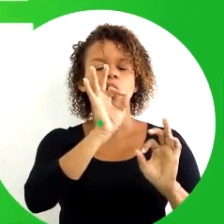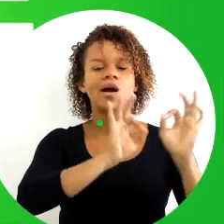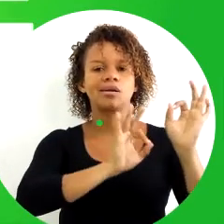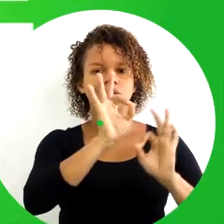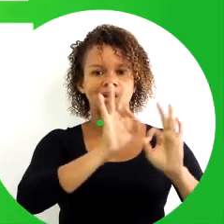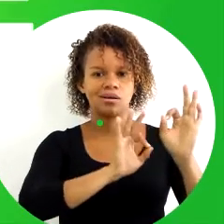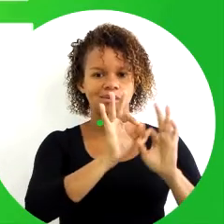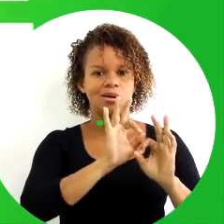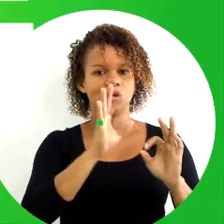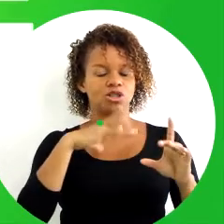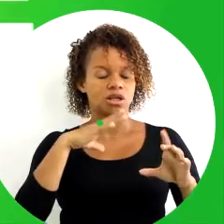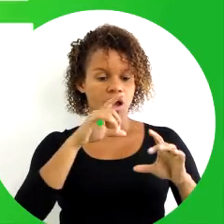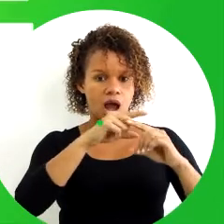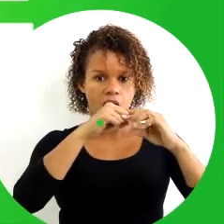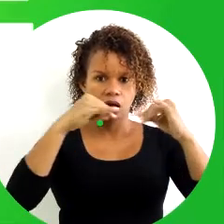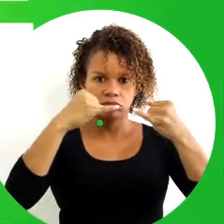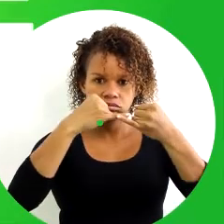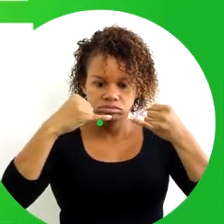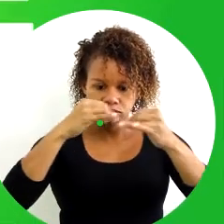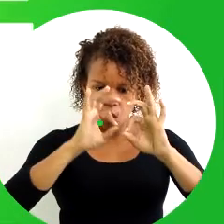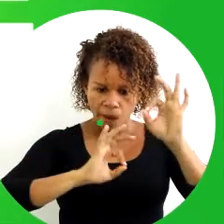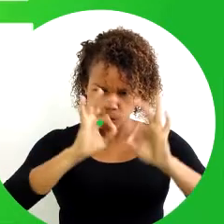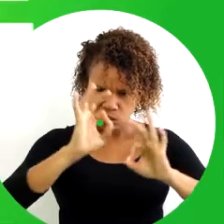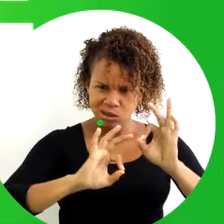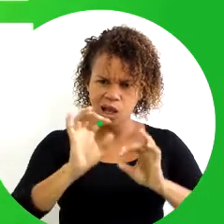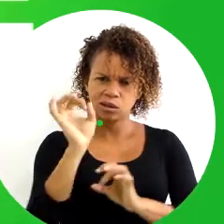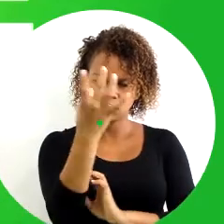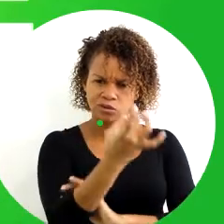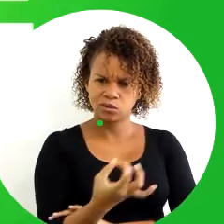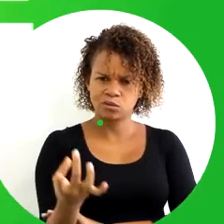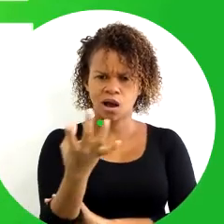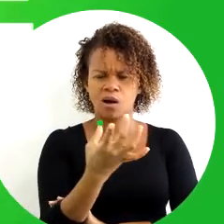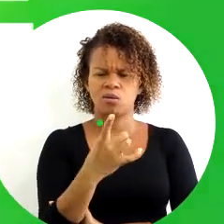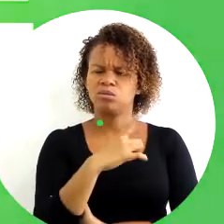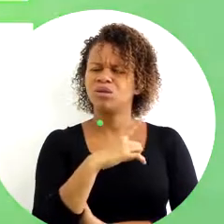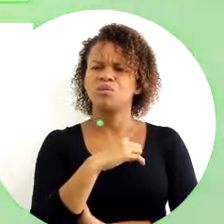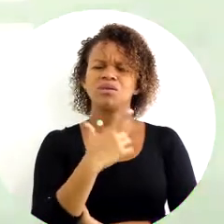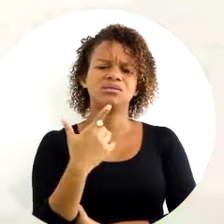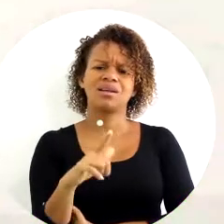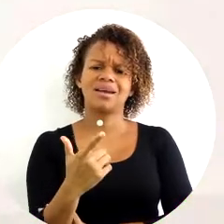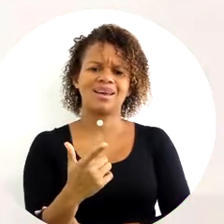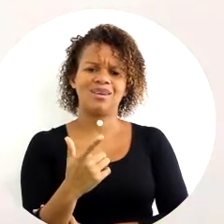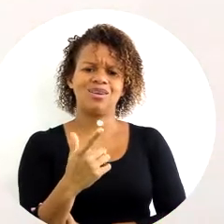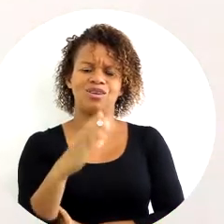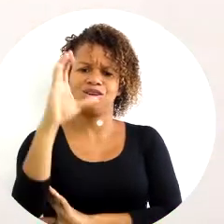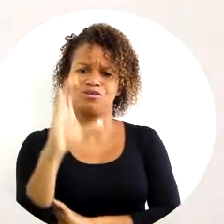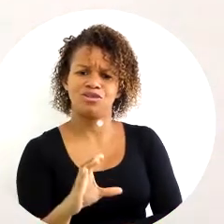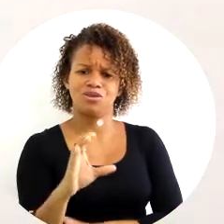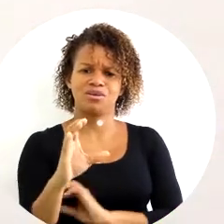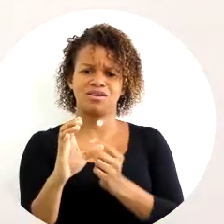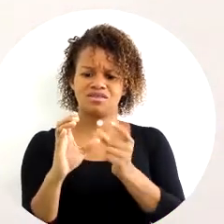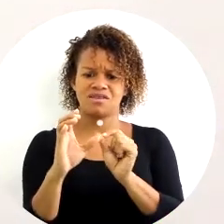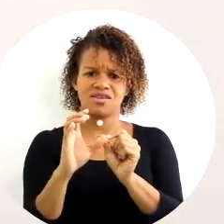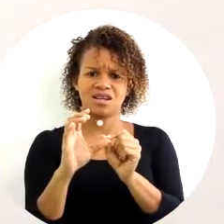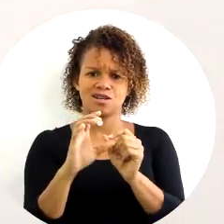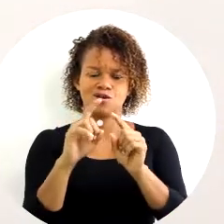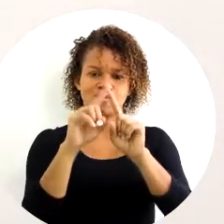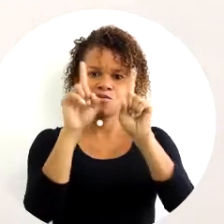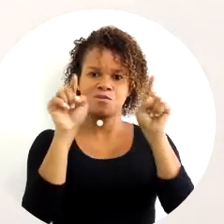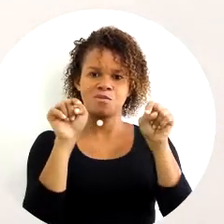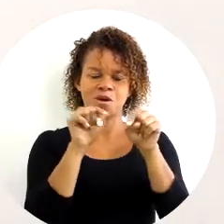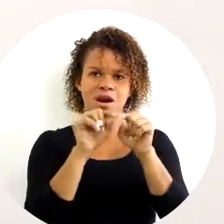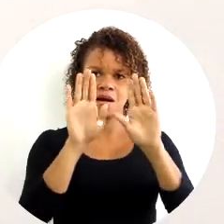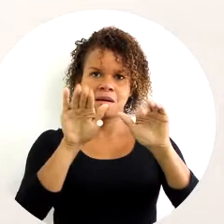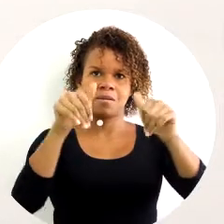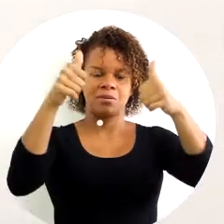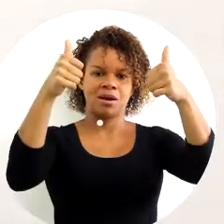organizacionais estejam alinhados com os objetivos individuais. Não existe indivíduo que vai executar um bom